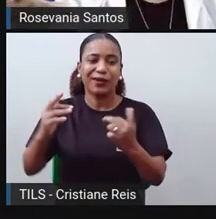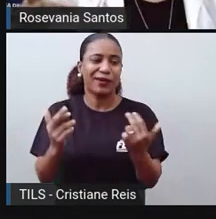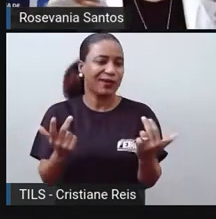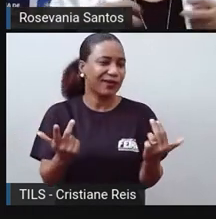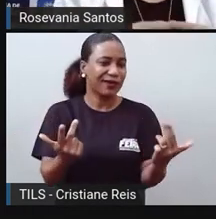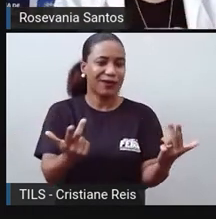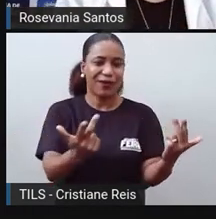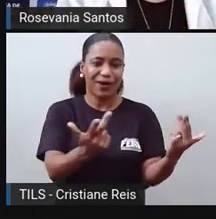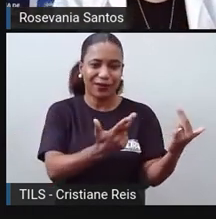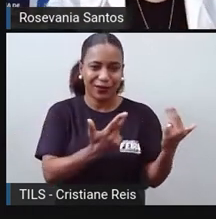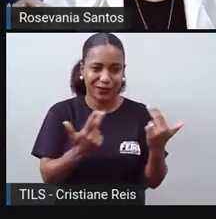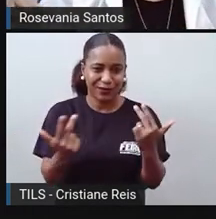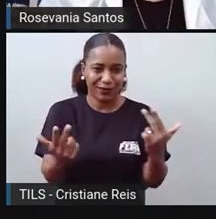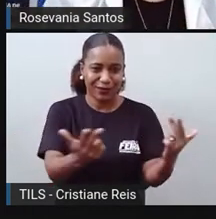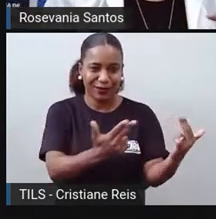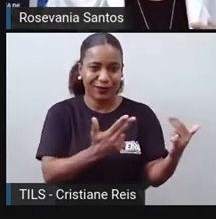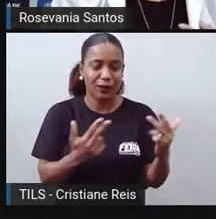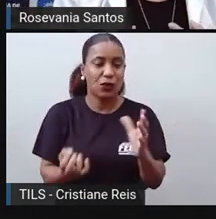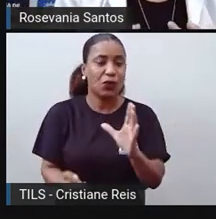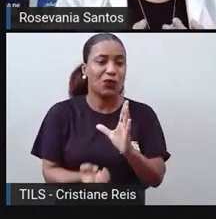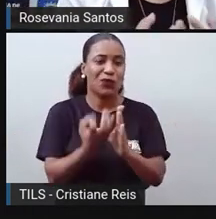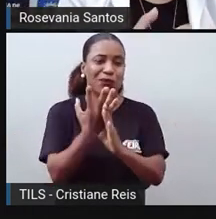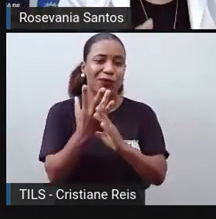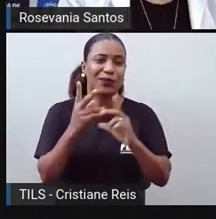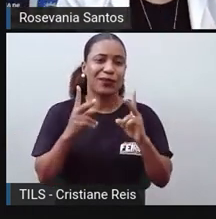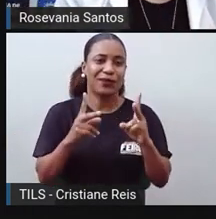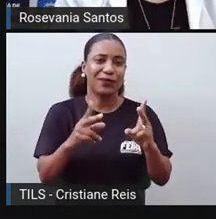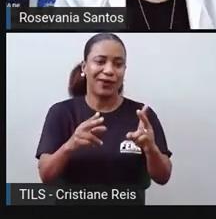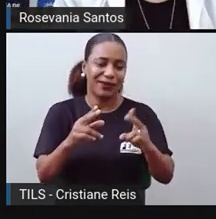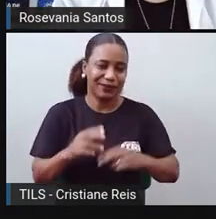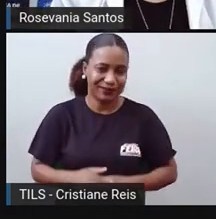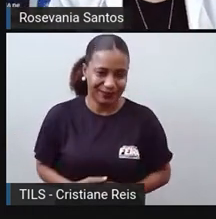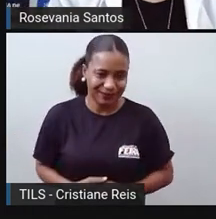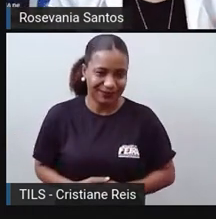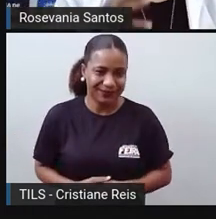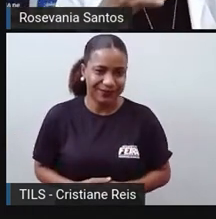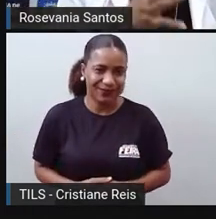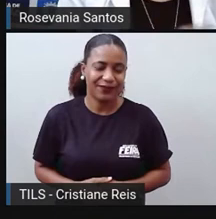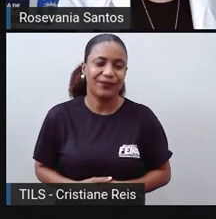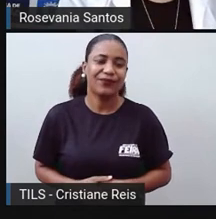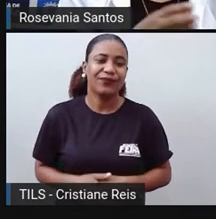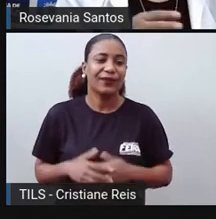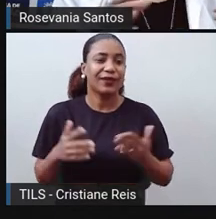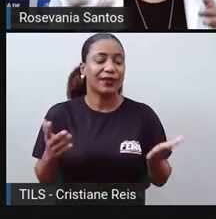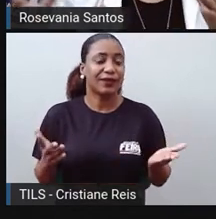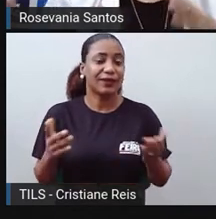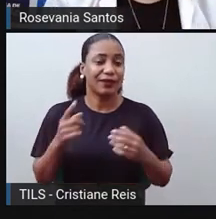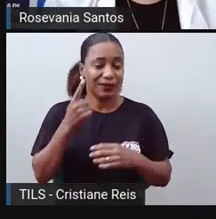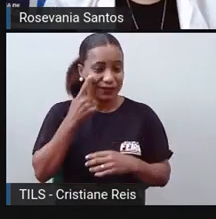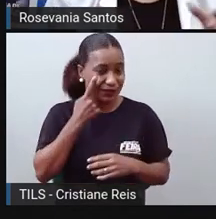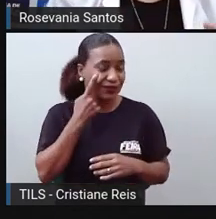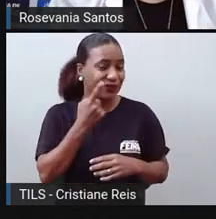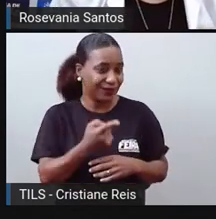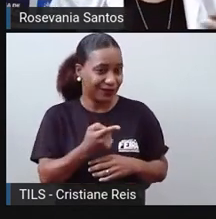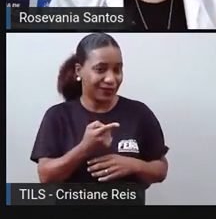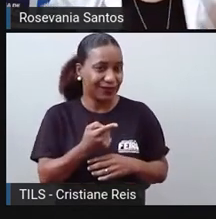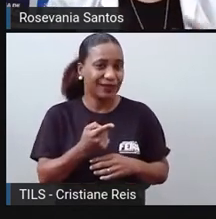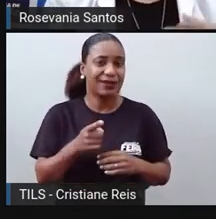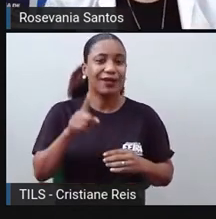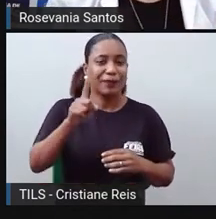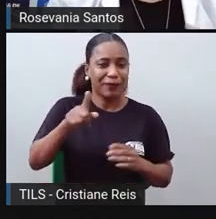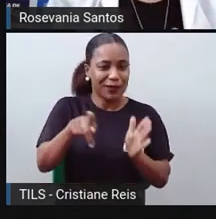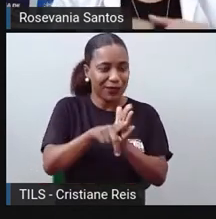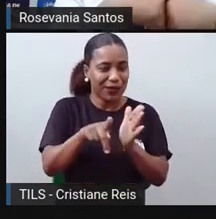todos eles têm que ter o mesmo tipo de rocha, do mesmo período que foi formado. Então, quando se observa isso, se chama de